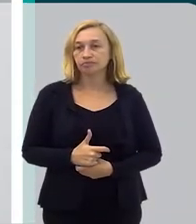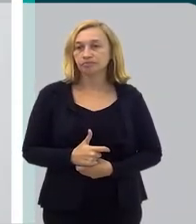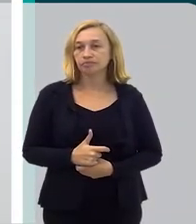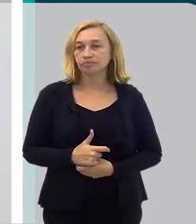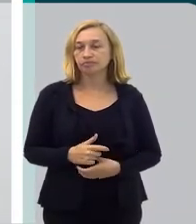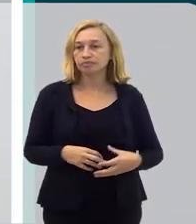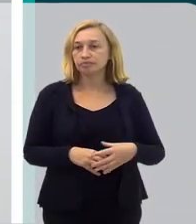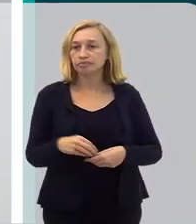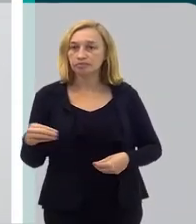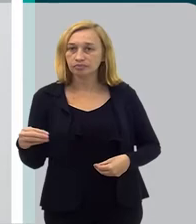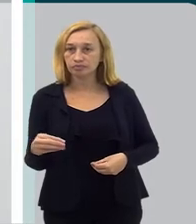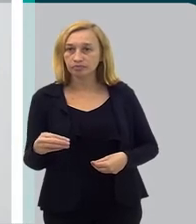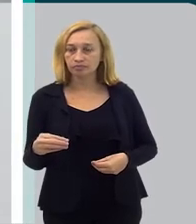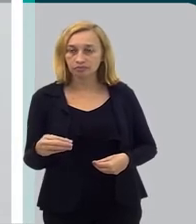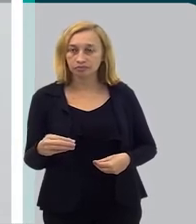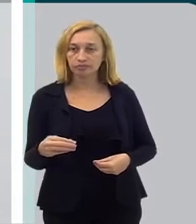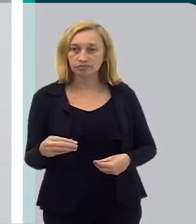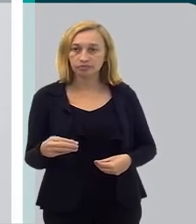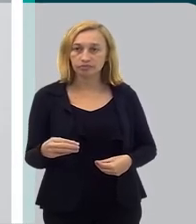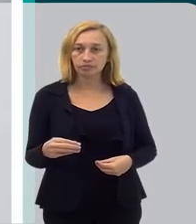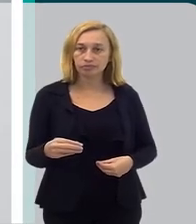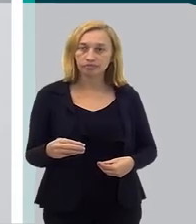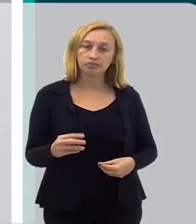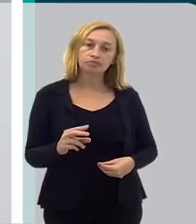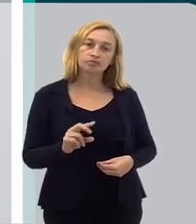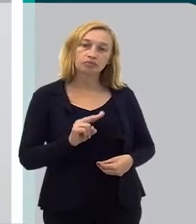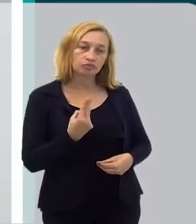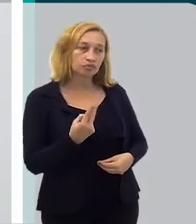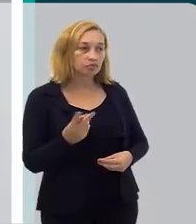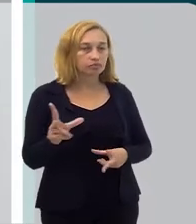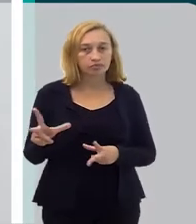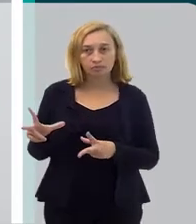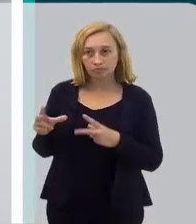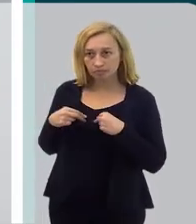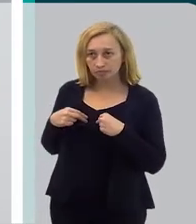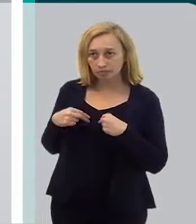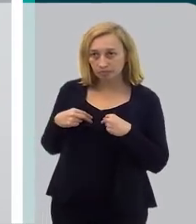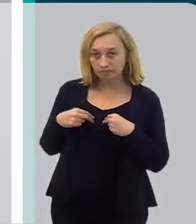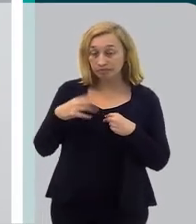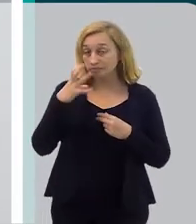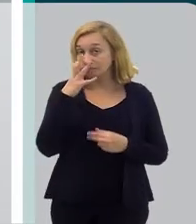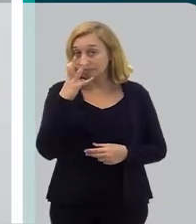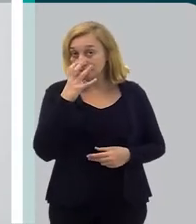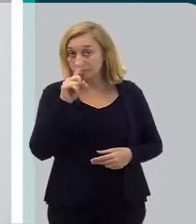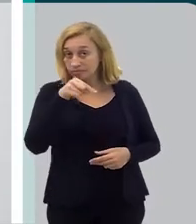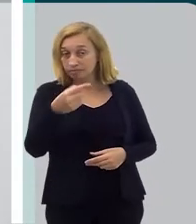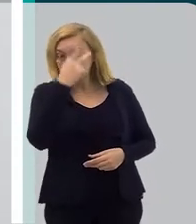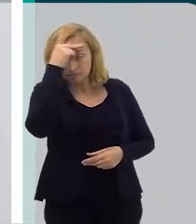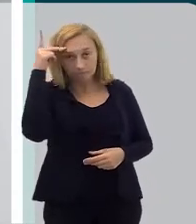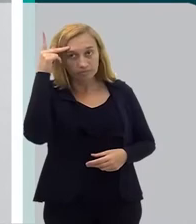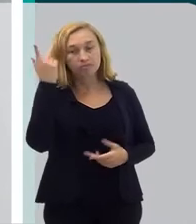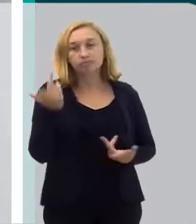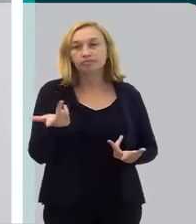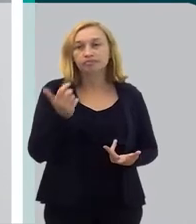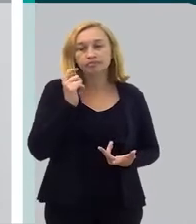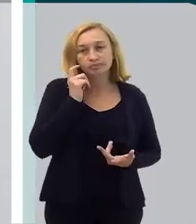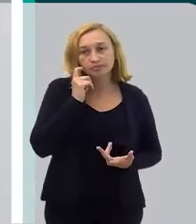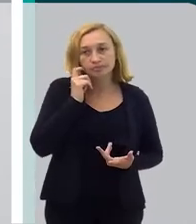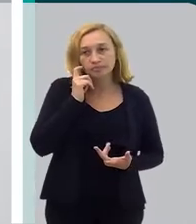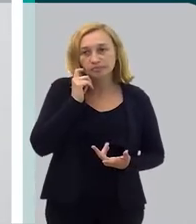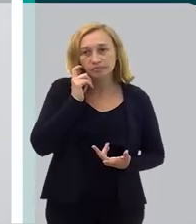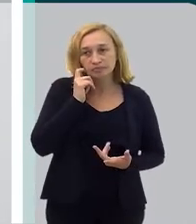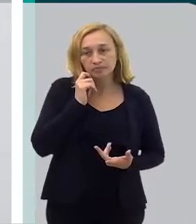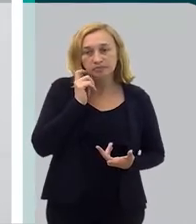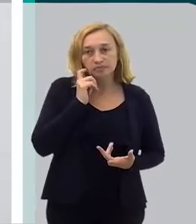pode receber carinho, né? Ou que merece ser admirada pelos outros, que é